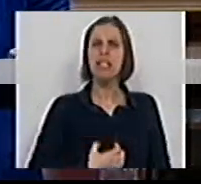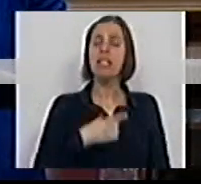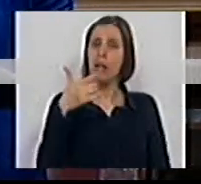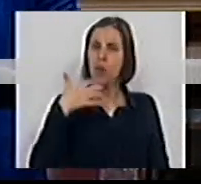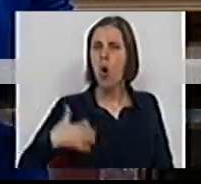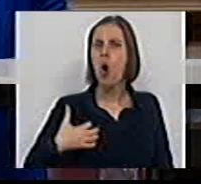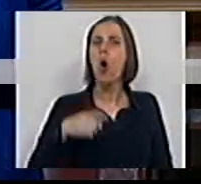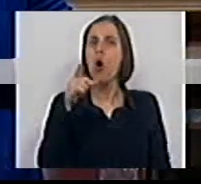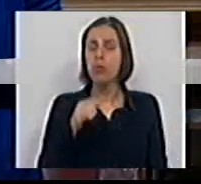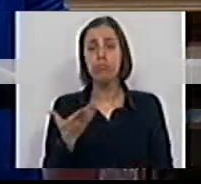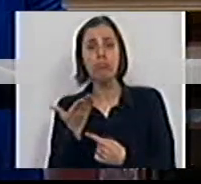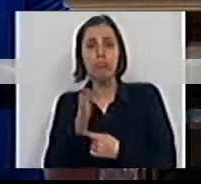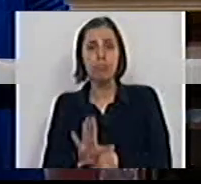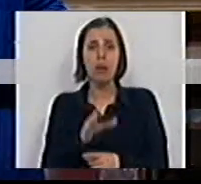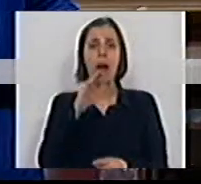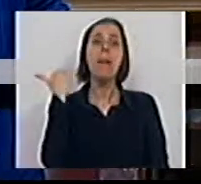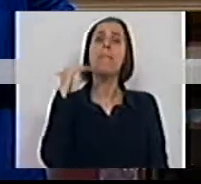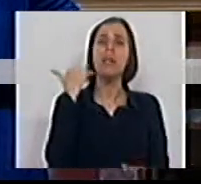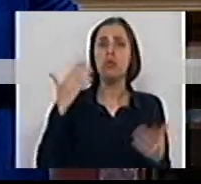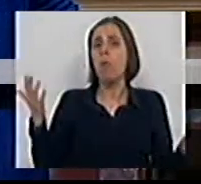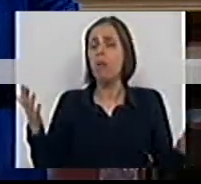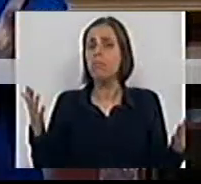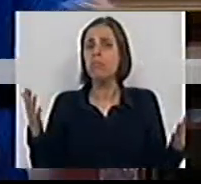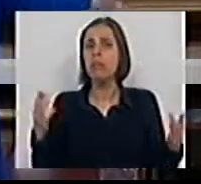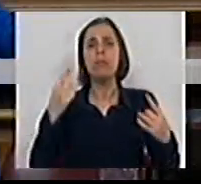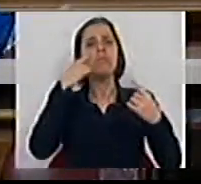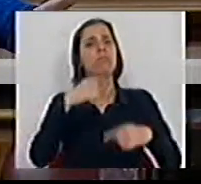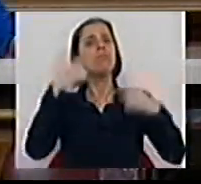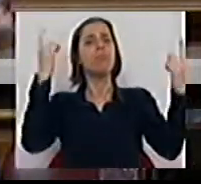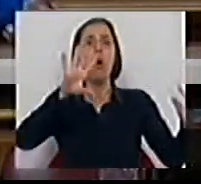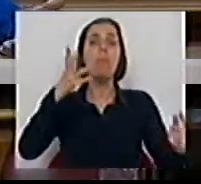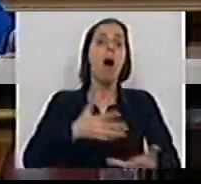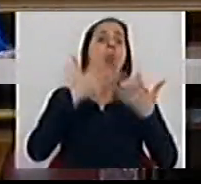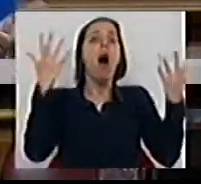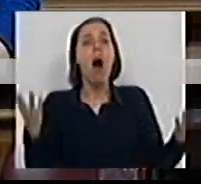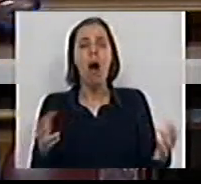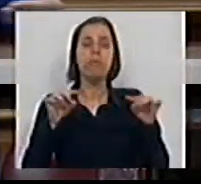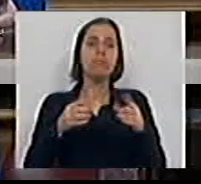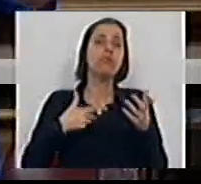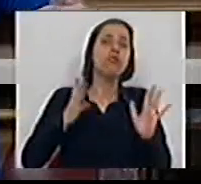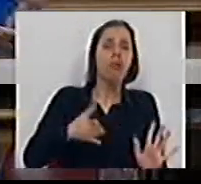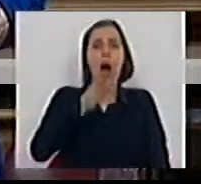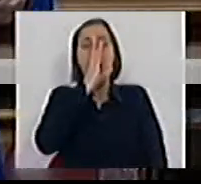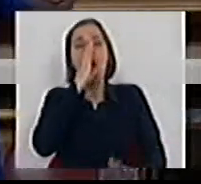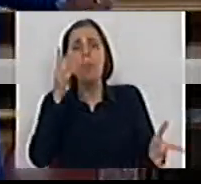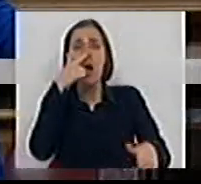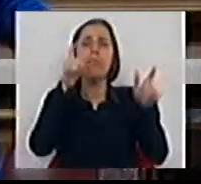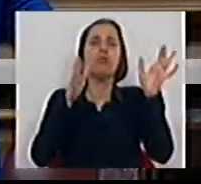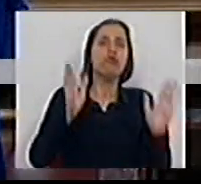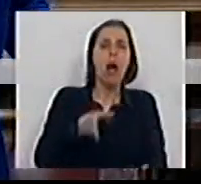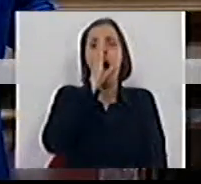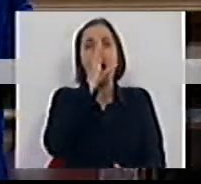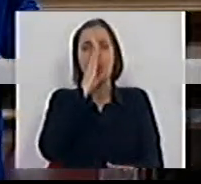orgulho quando, por exemplo, Pedro Passos Coelho veio dizer ao país, bom, isto a gente já está habituada, as pessoas estão